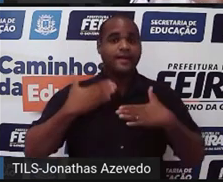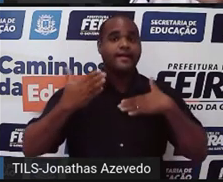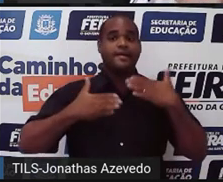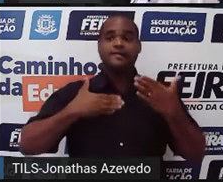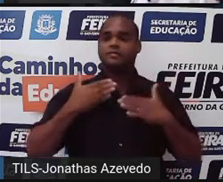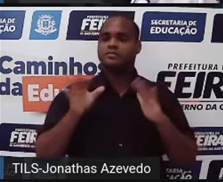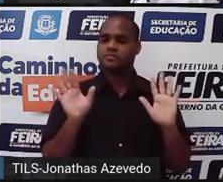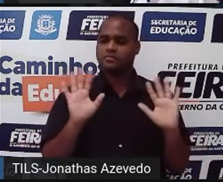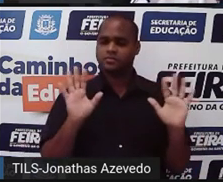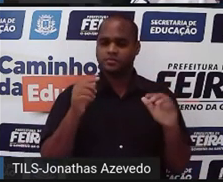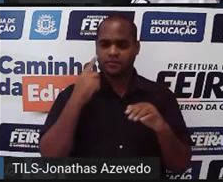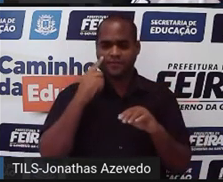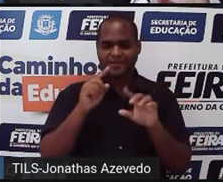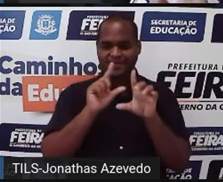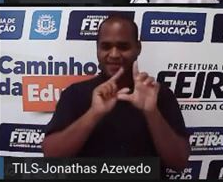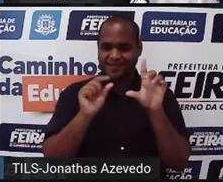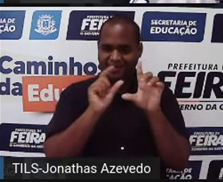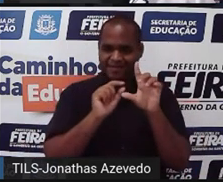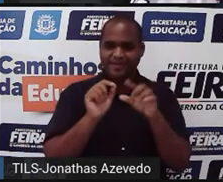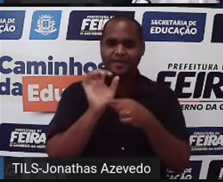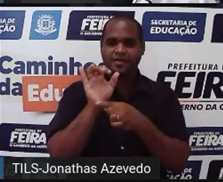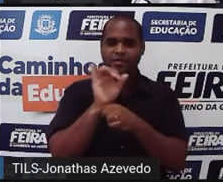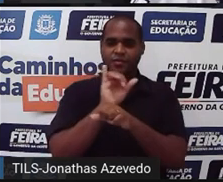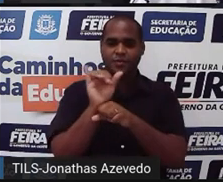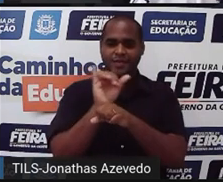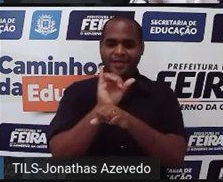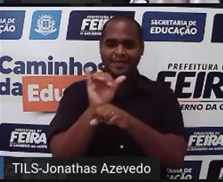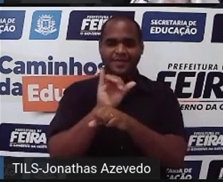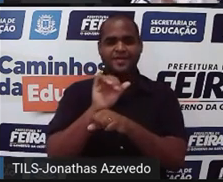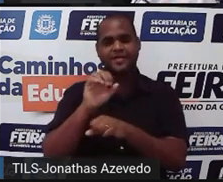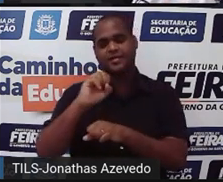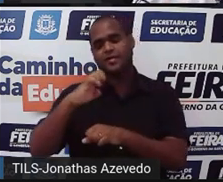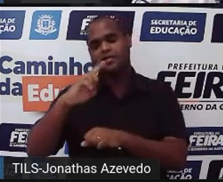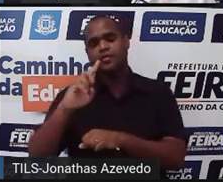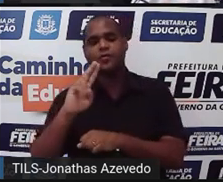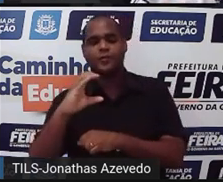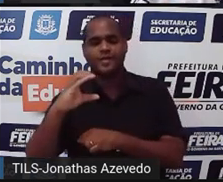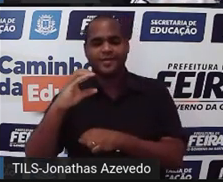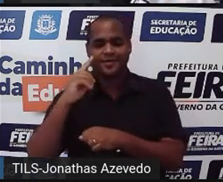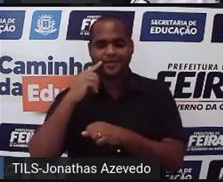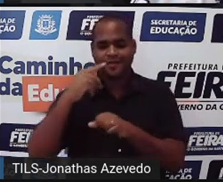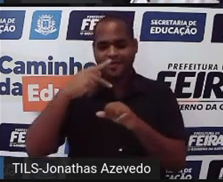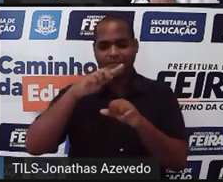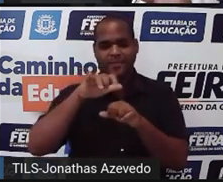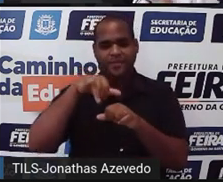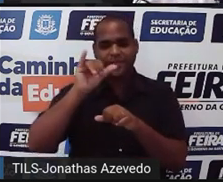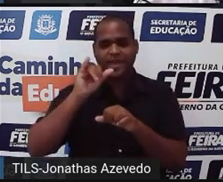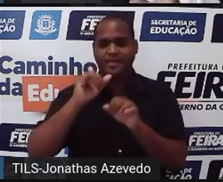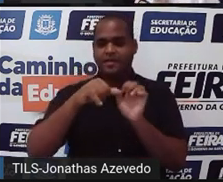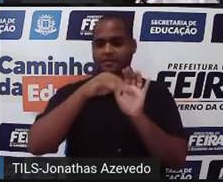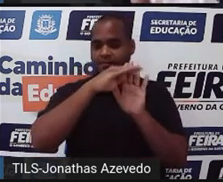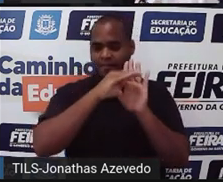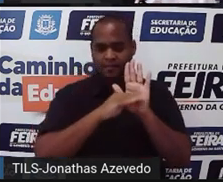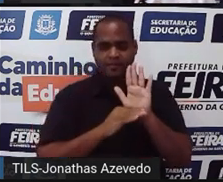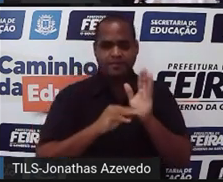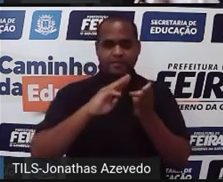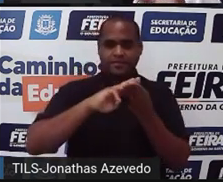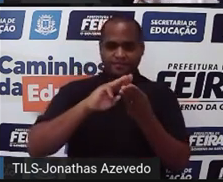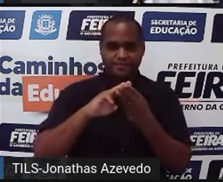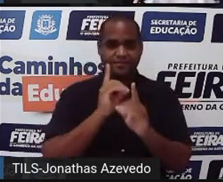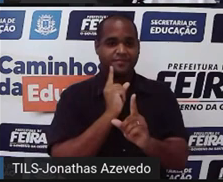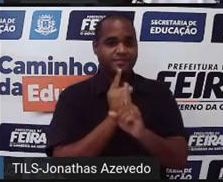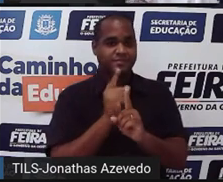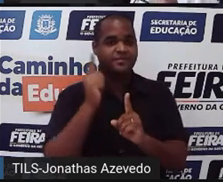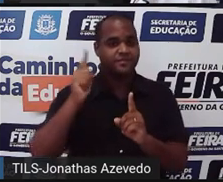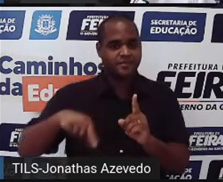lá no canal do youtube Seduc Feira de Santana na playlist de vídeos do sexto ano você pode encontrar essa aula aqui